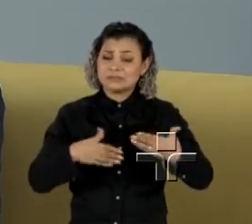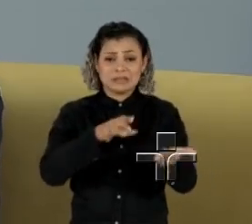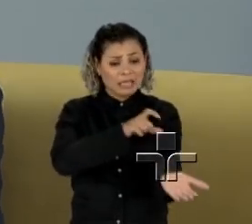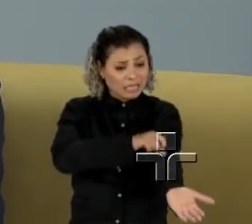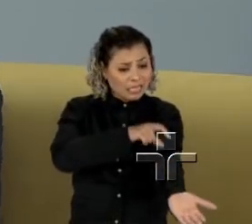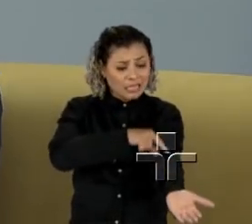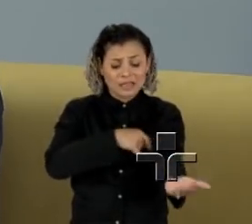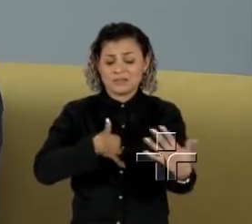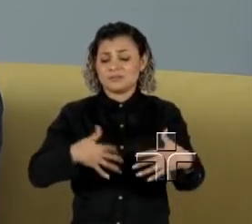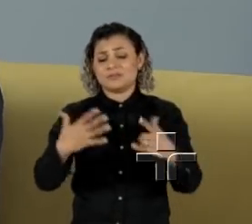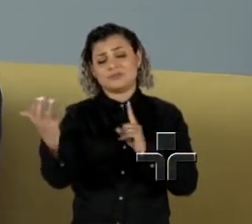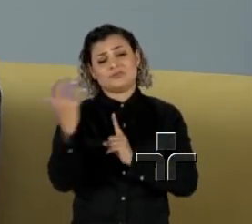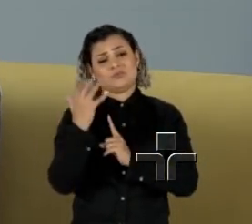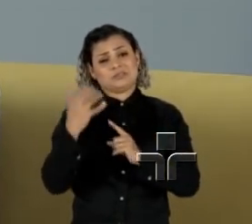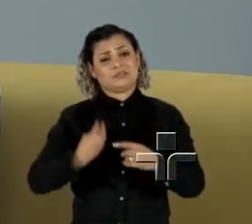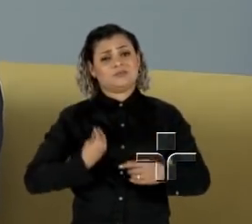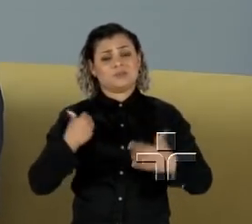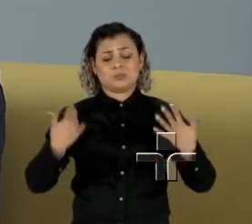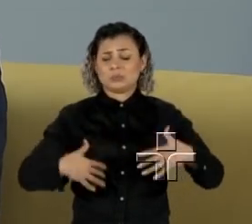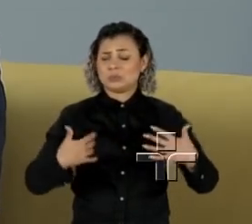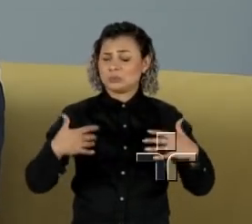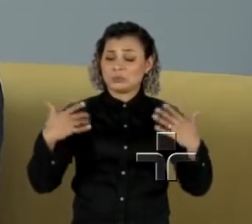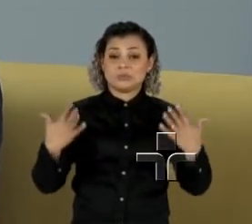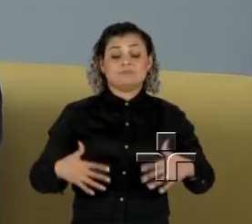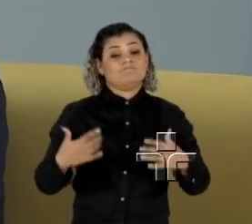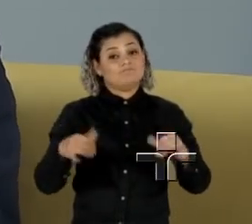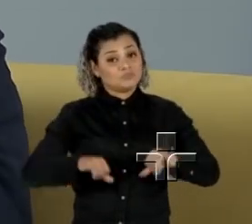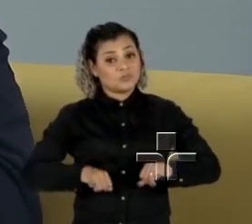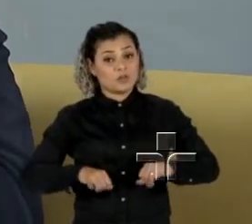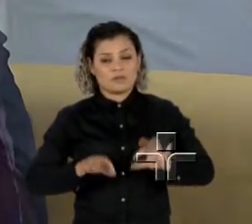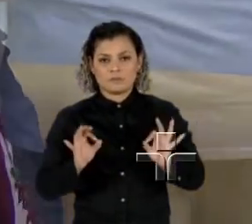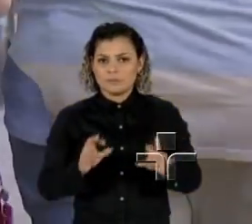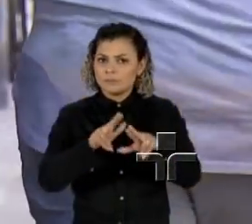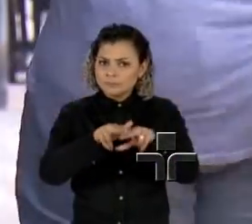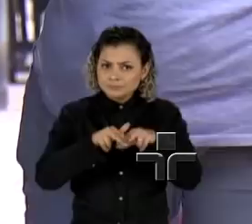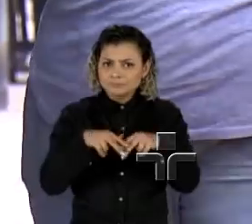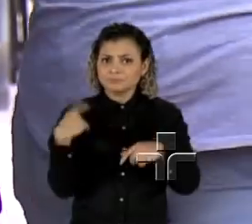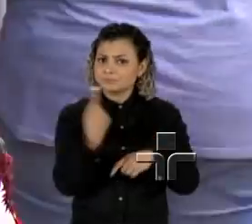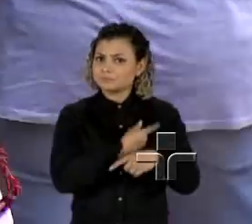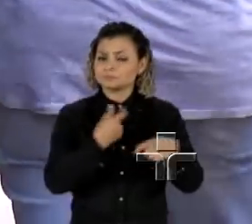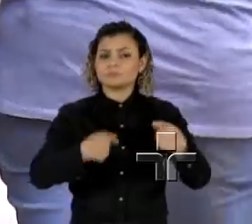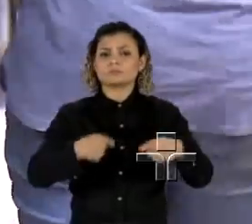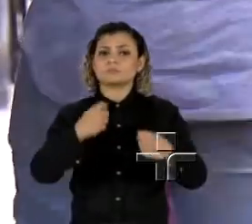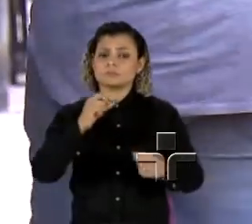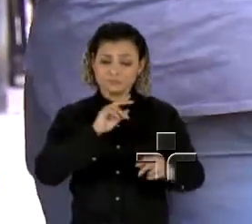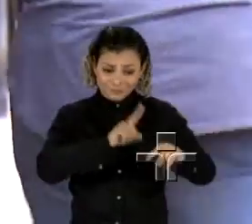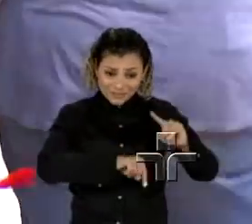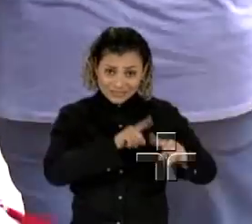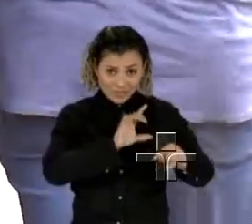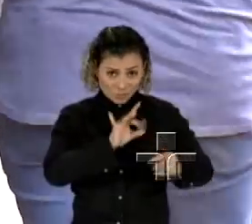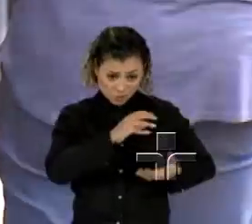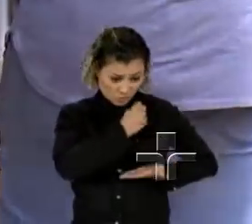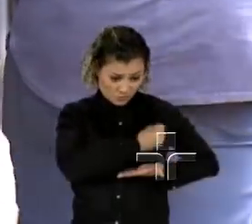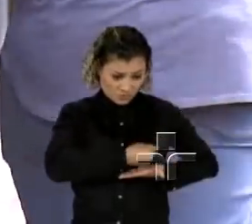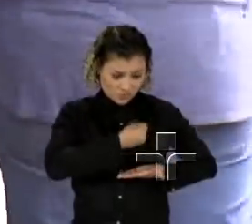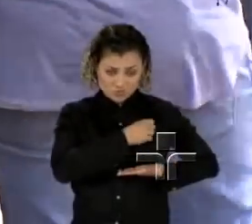com impacto na qualidade de vida brutal. Então, precisamos ter não só o aparelho, mas médicos